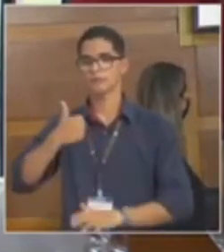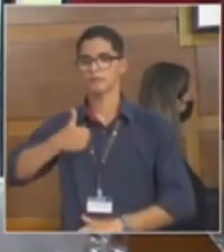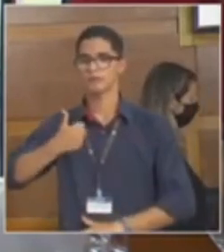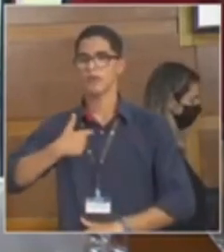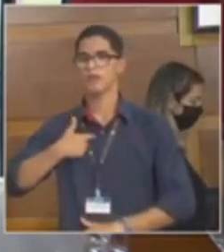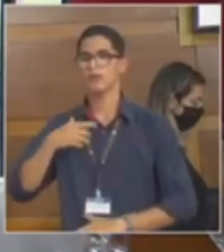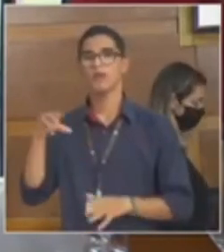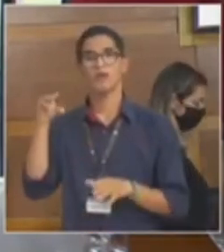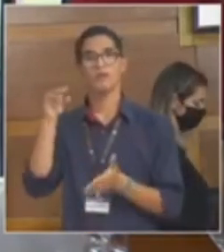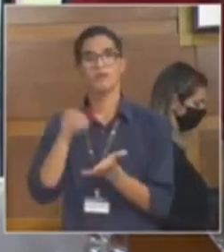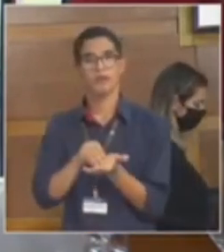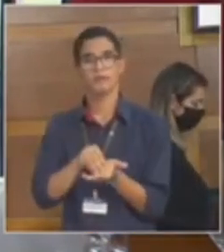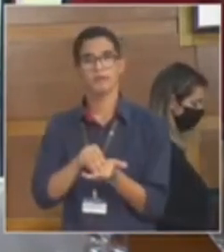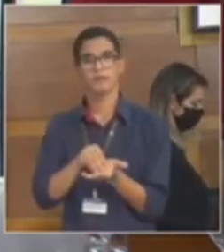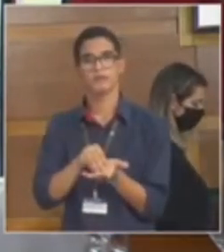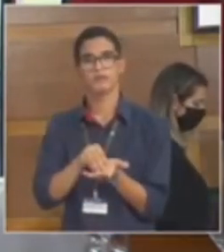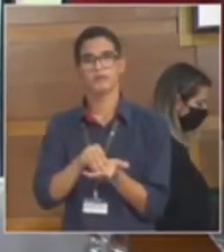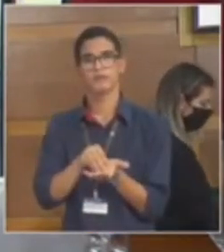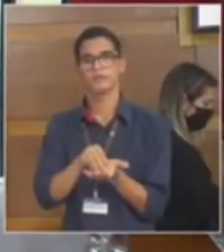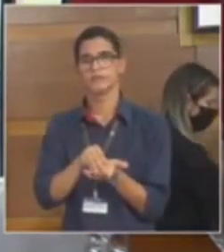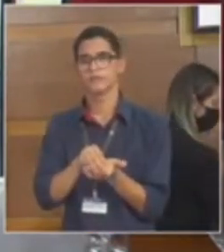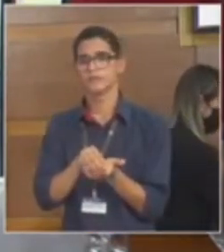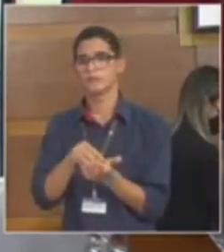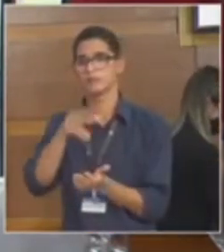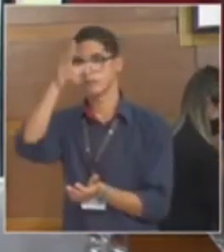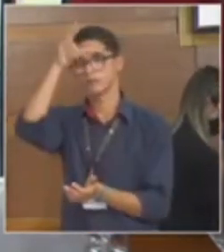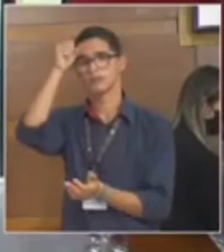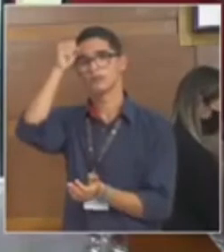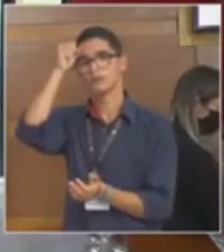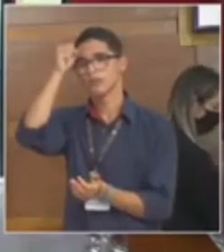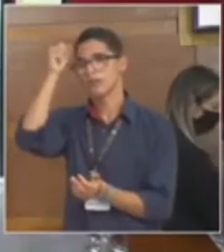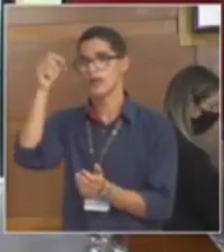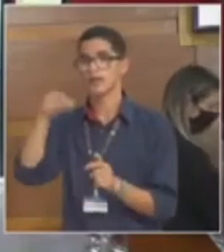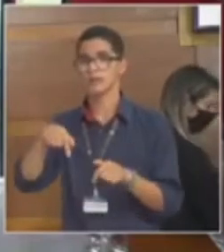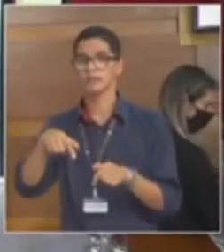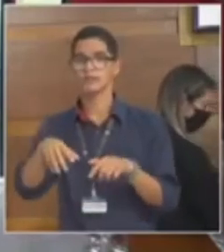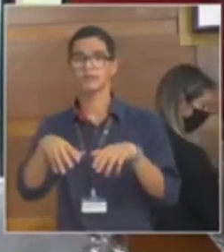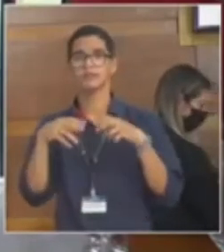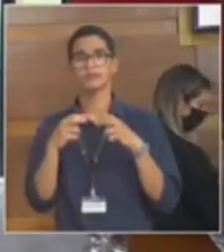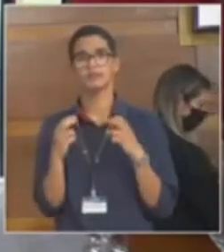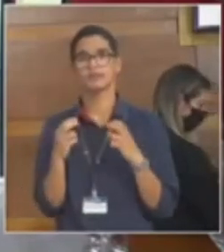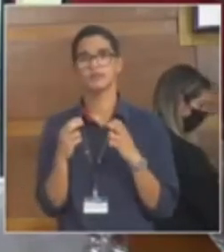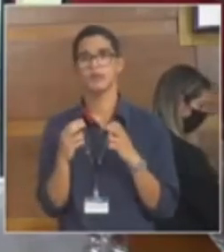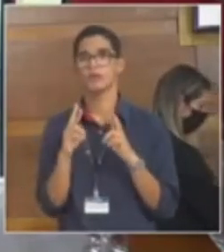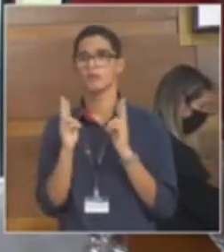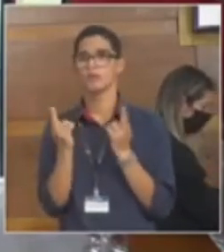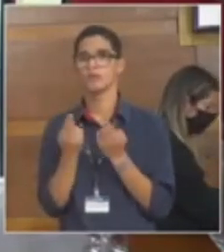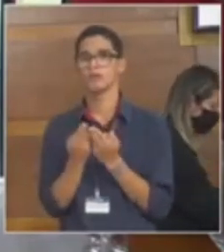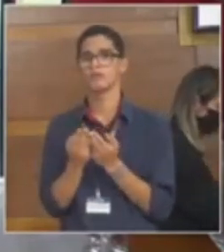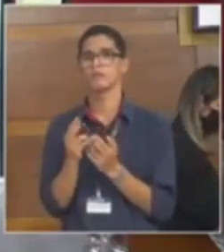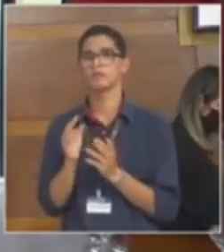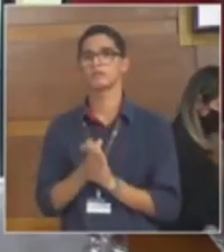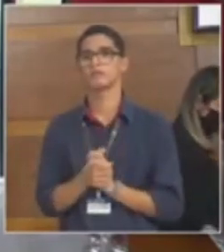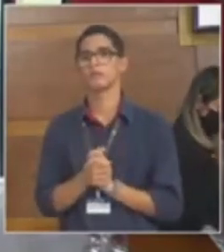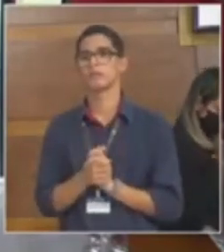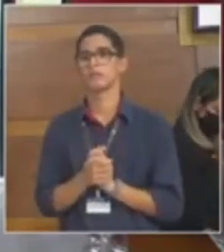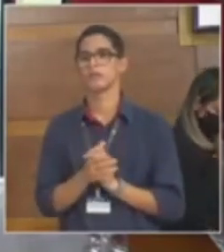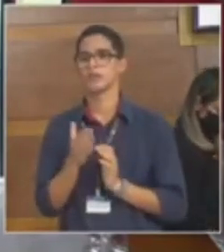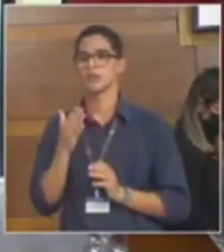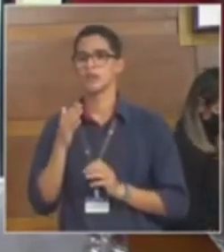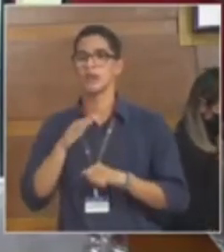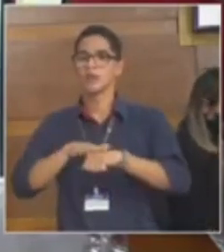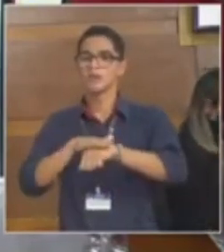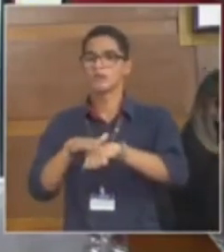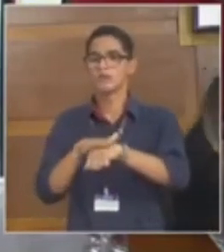ausência do parlamentar aqui nessa casa num dia de sessão, porque eu não gosto de falar nada pelas